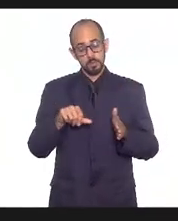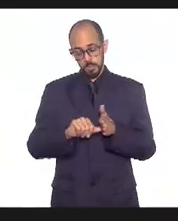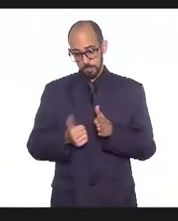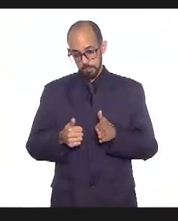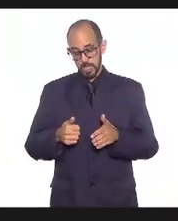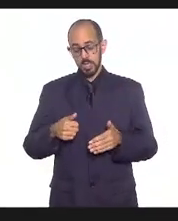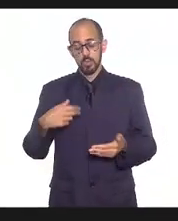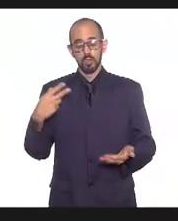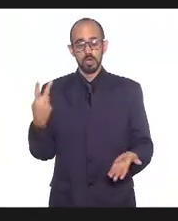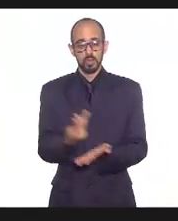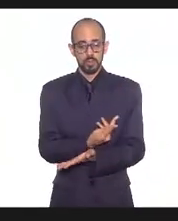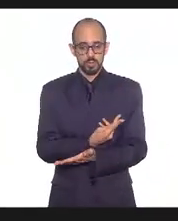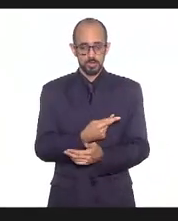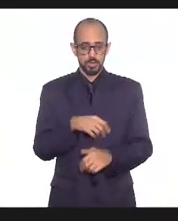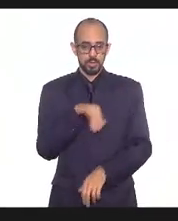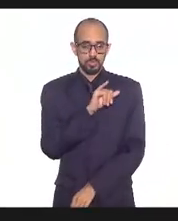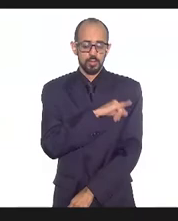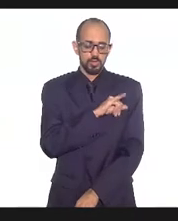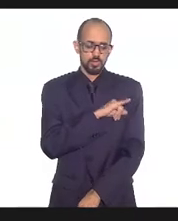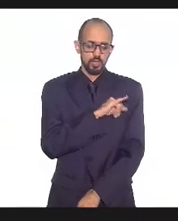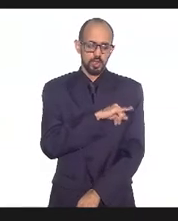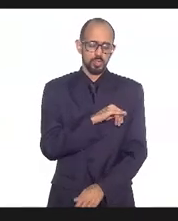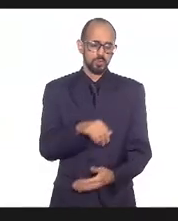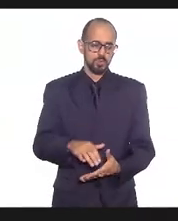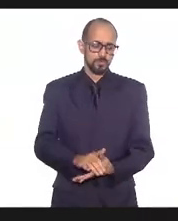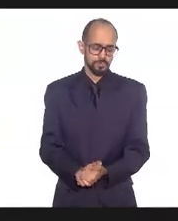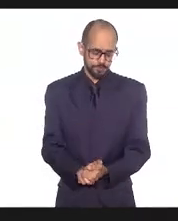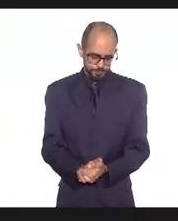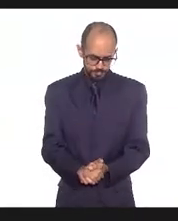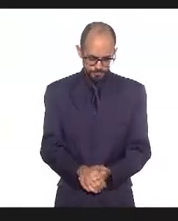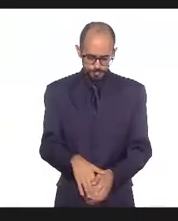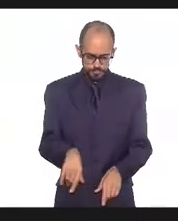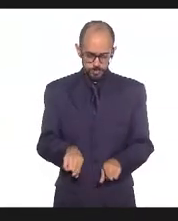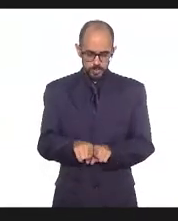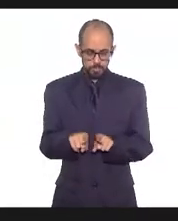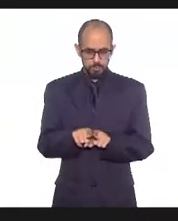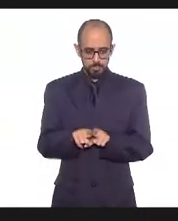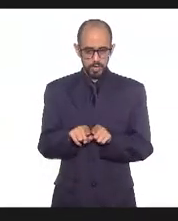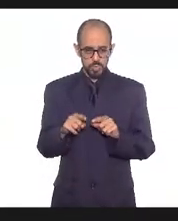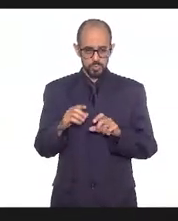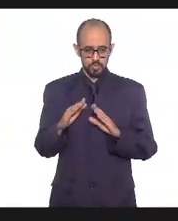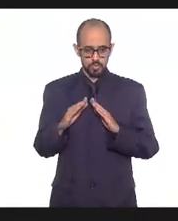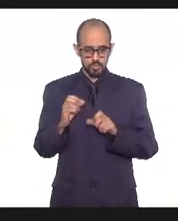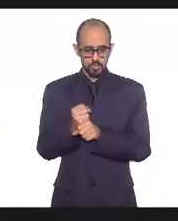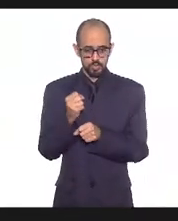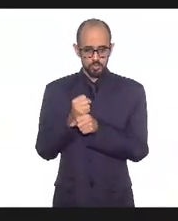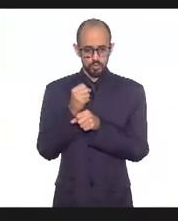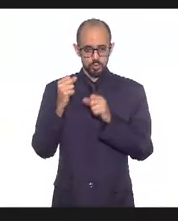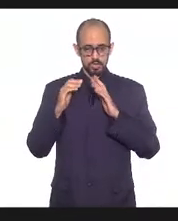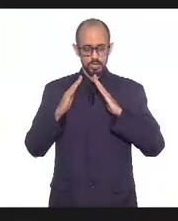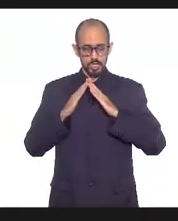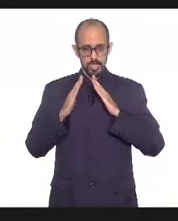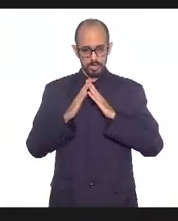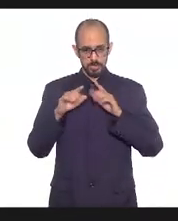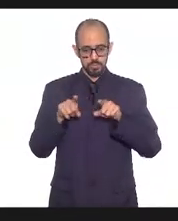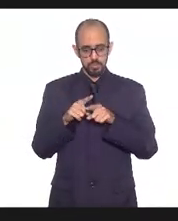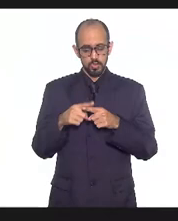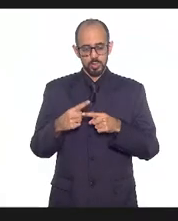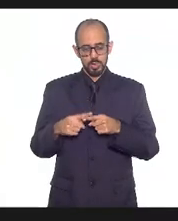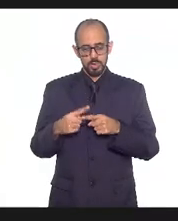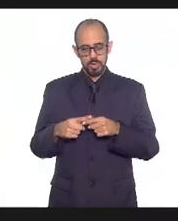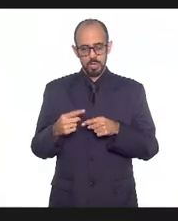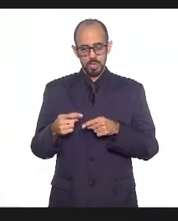trabalhadora doméstica que adoeceu e morreu e os pedreiros porque algumas pessoas que ficaram em casa também elas